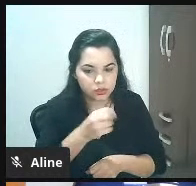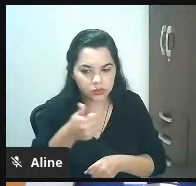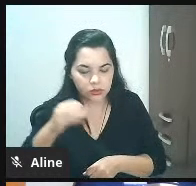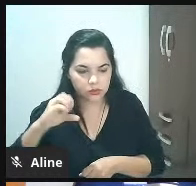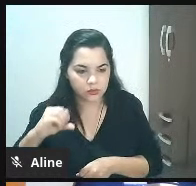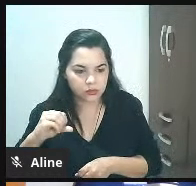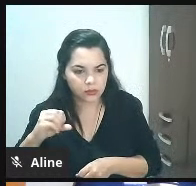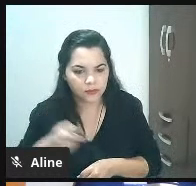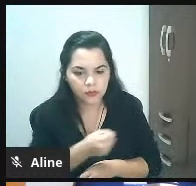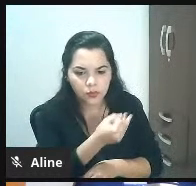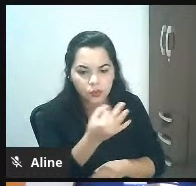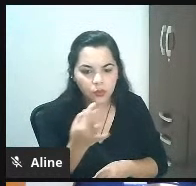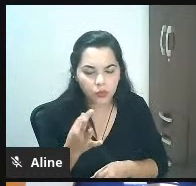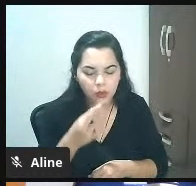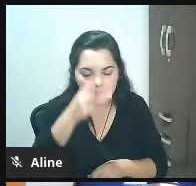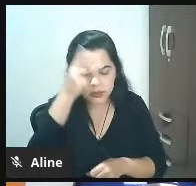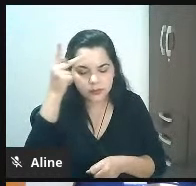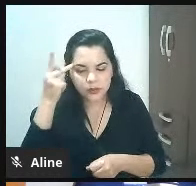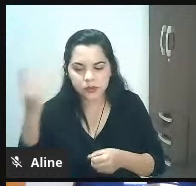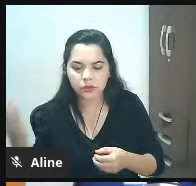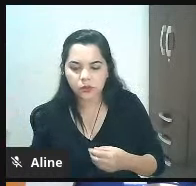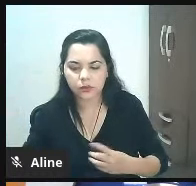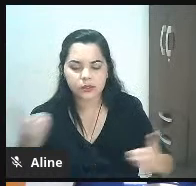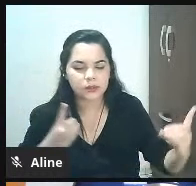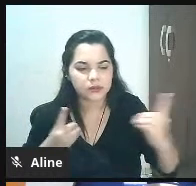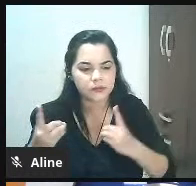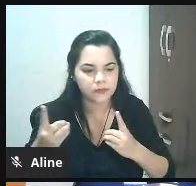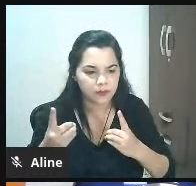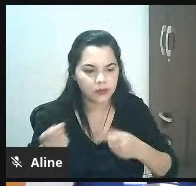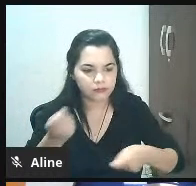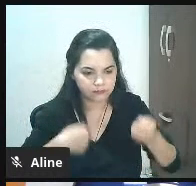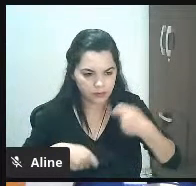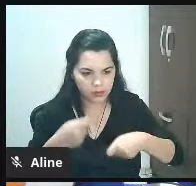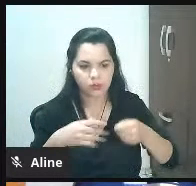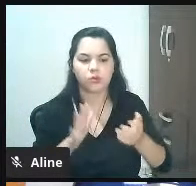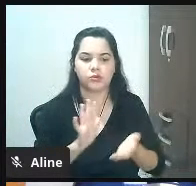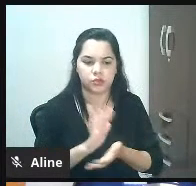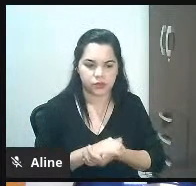pessoas vieram na nossa loja dia 23 dia 22 lá lá lá lá você tem uma ideia